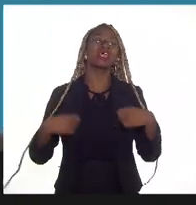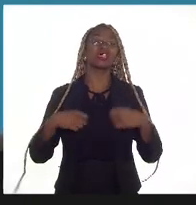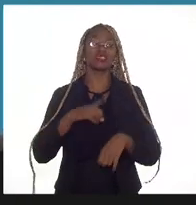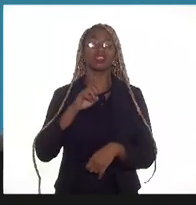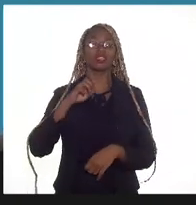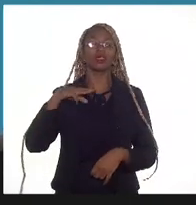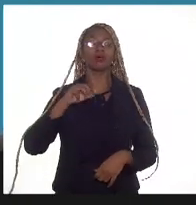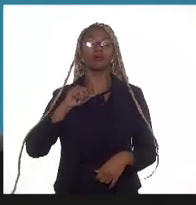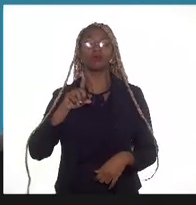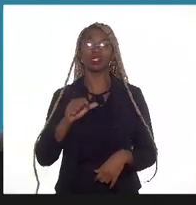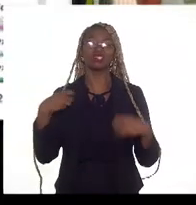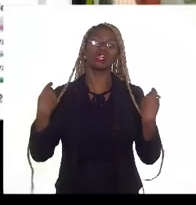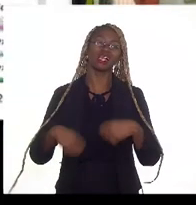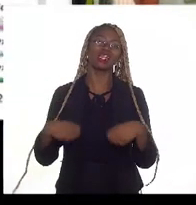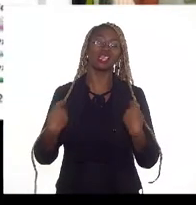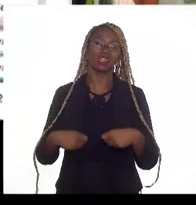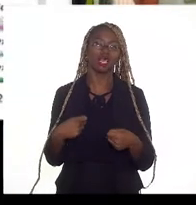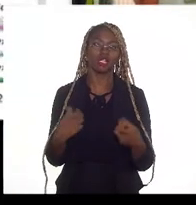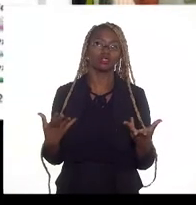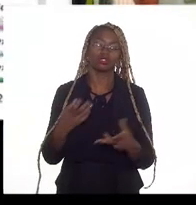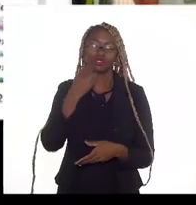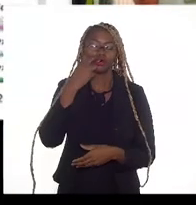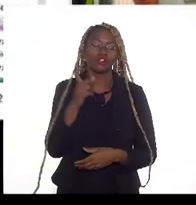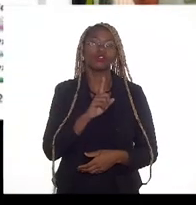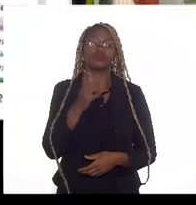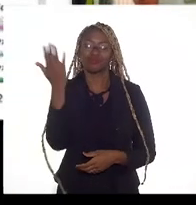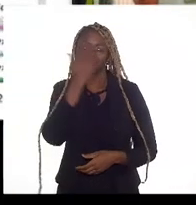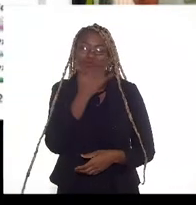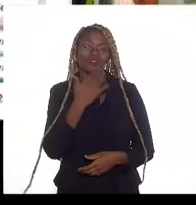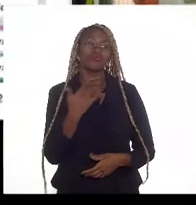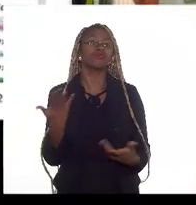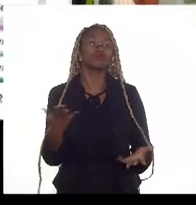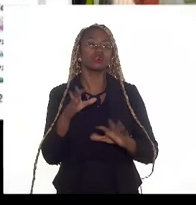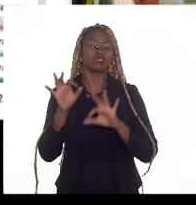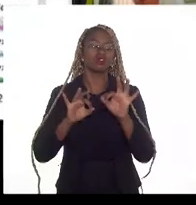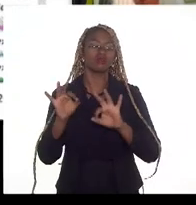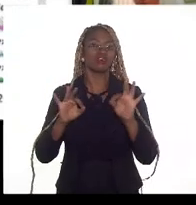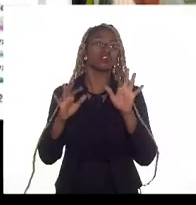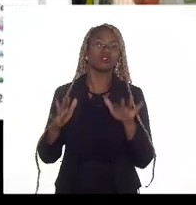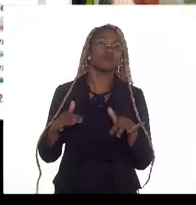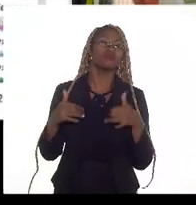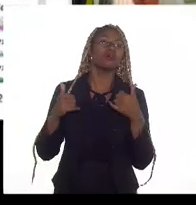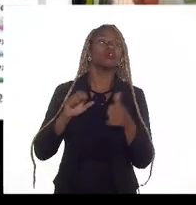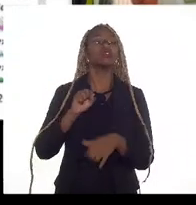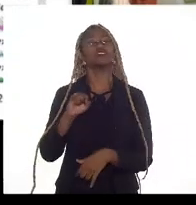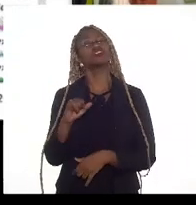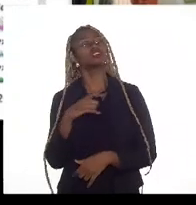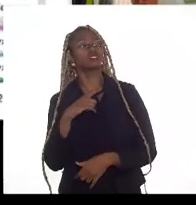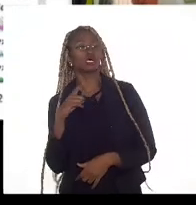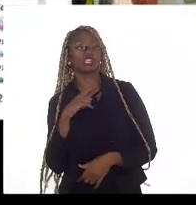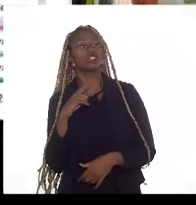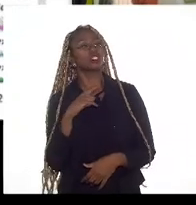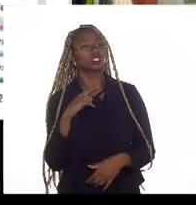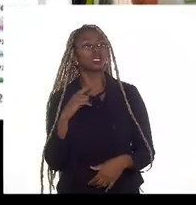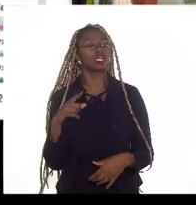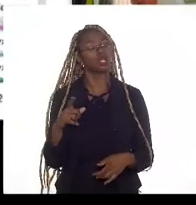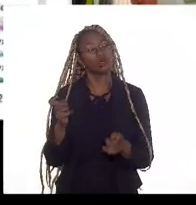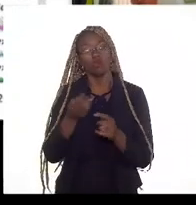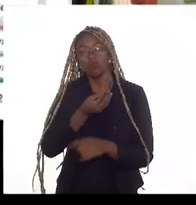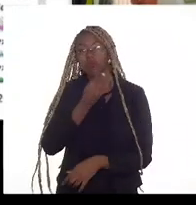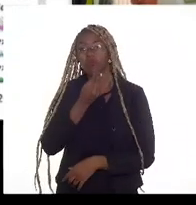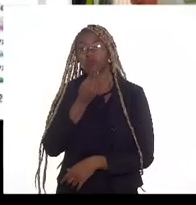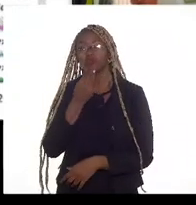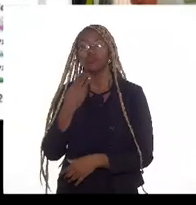grandes questões em financiabilidade desse projeto, uma vez tendo oportunidade de oferta que a gente